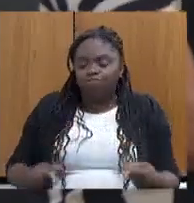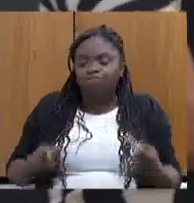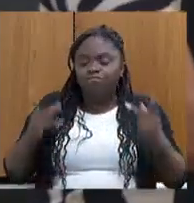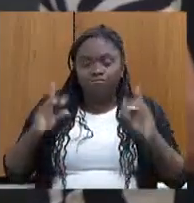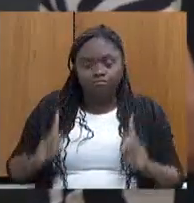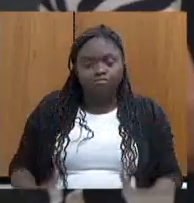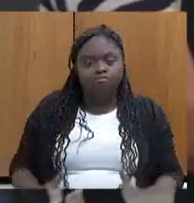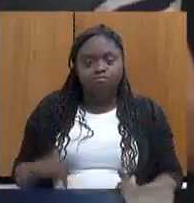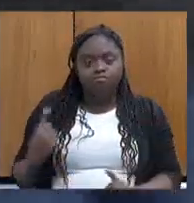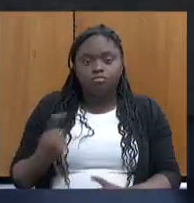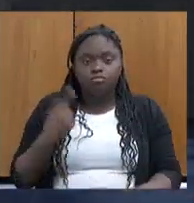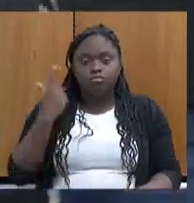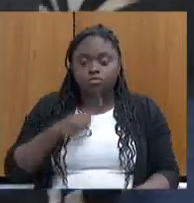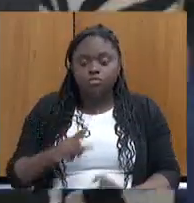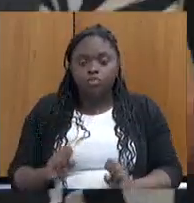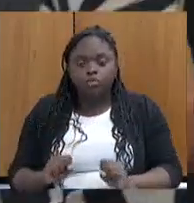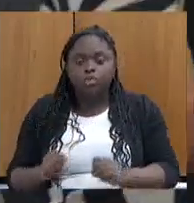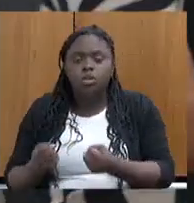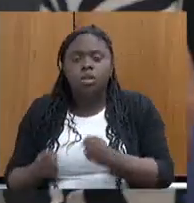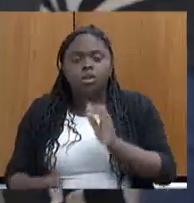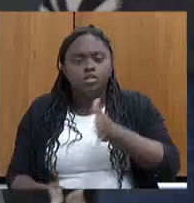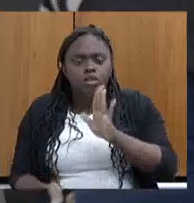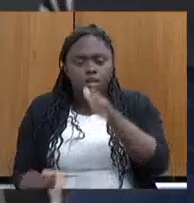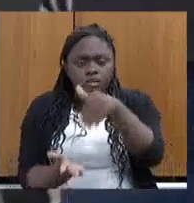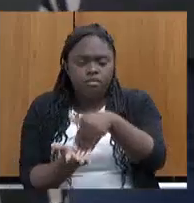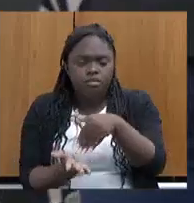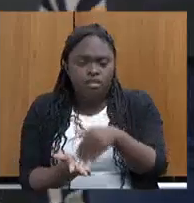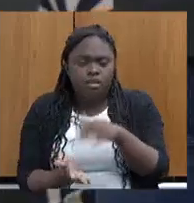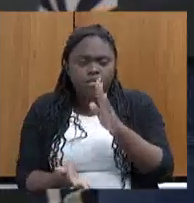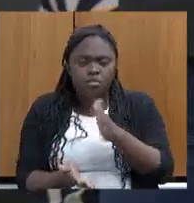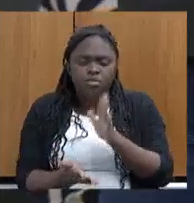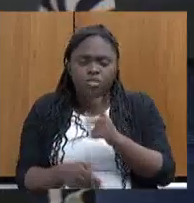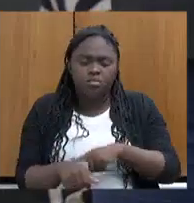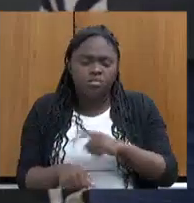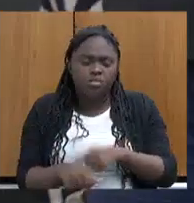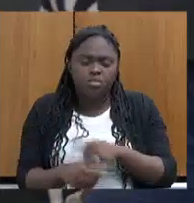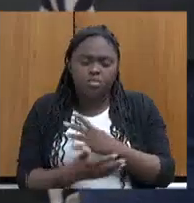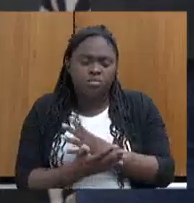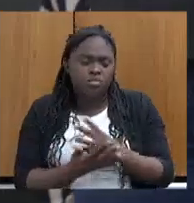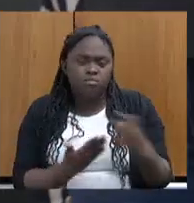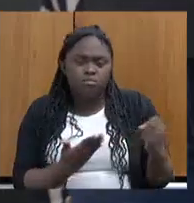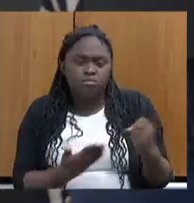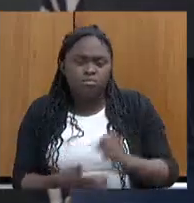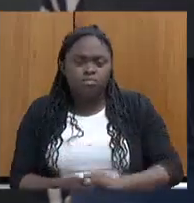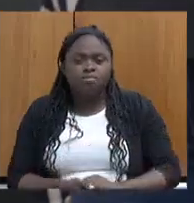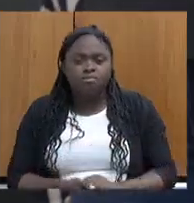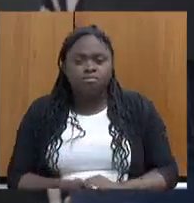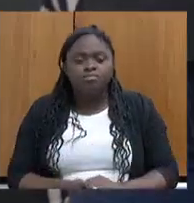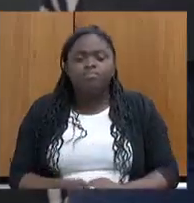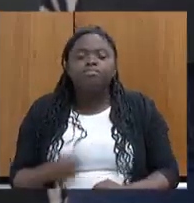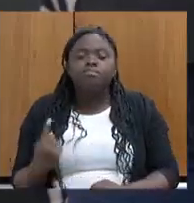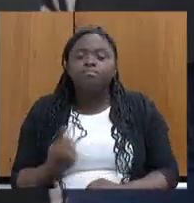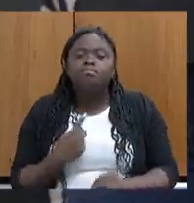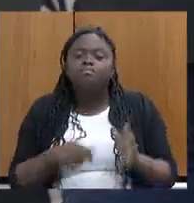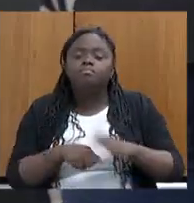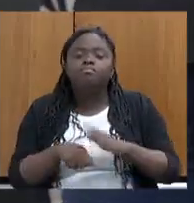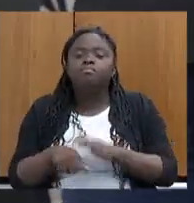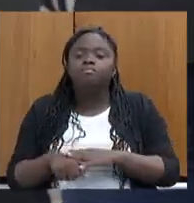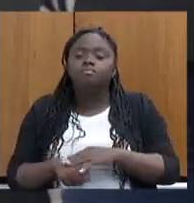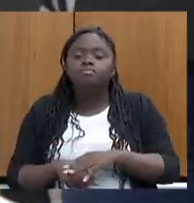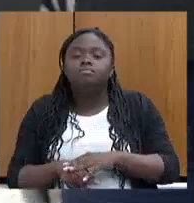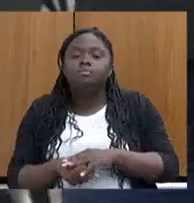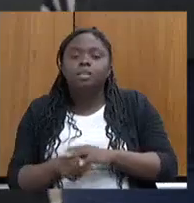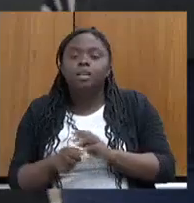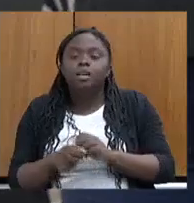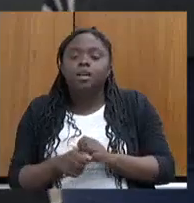para esse enfrentamento. Para concluir, porque eu já passei meu tempo ali, nós fizemos... A Assembleia Fiscaliza